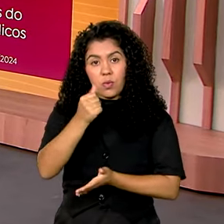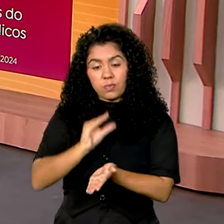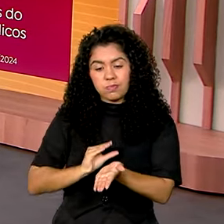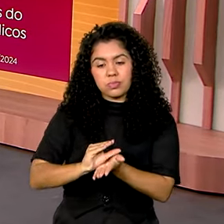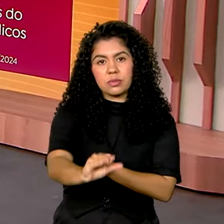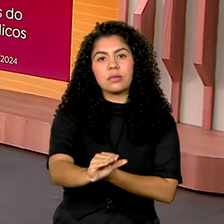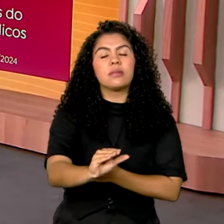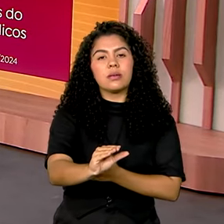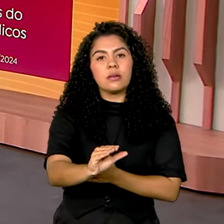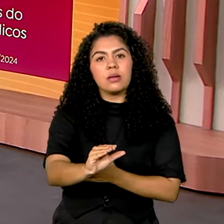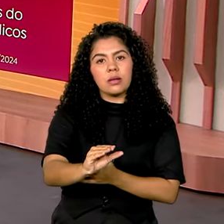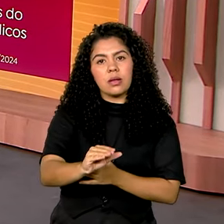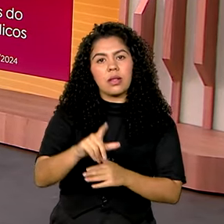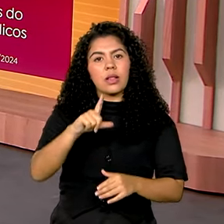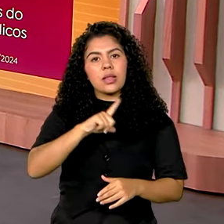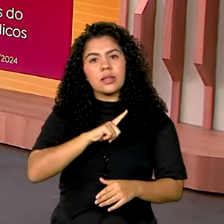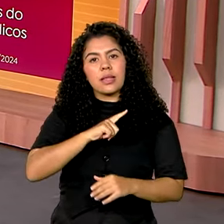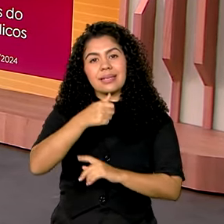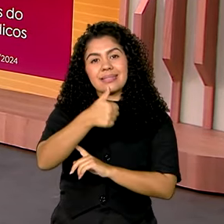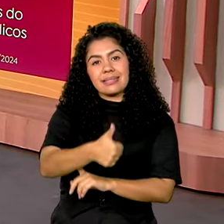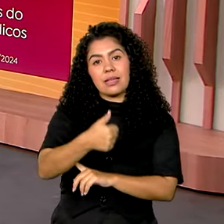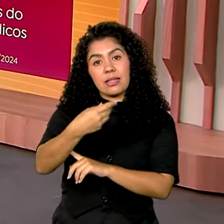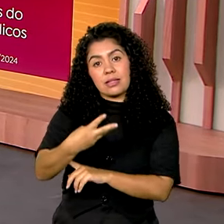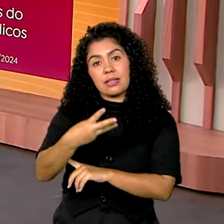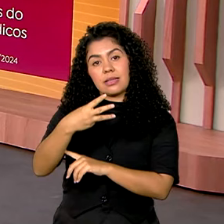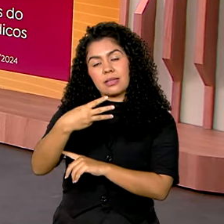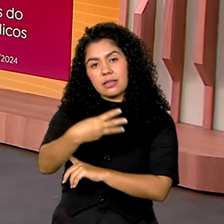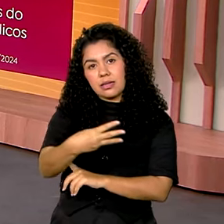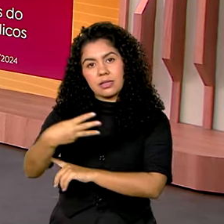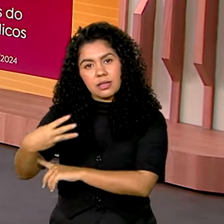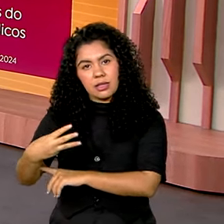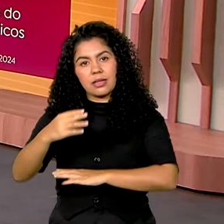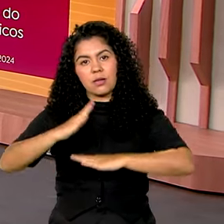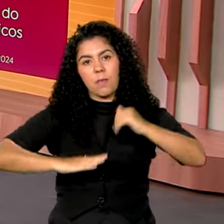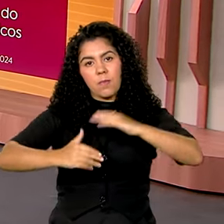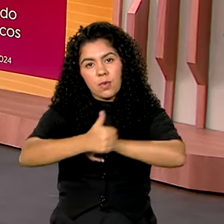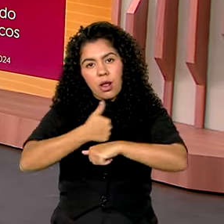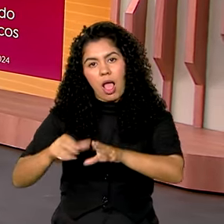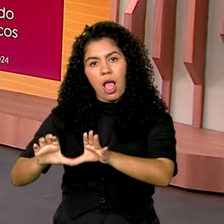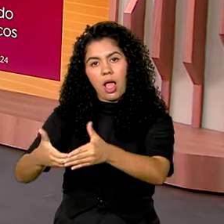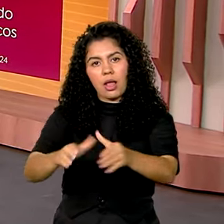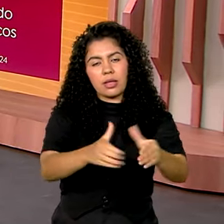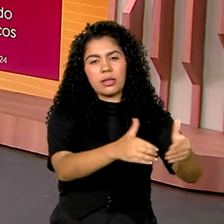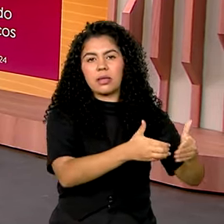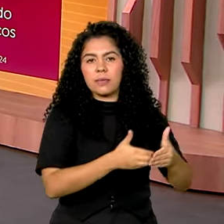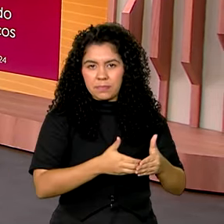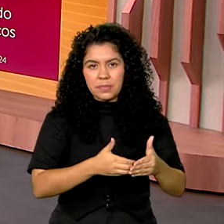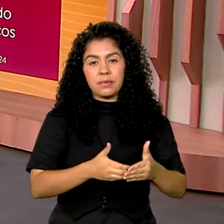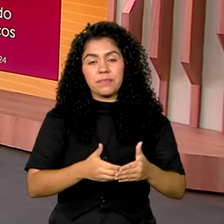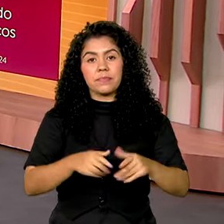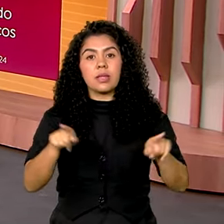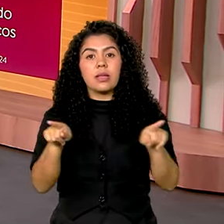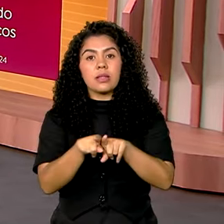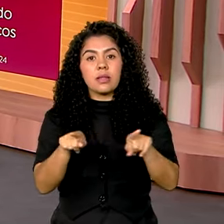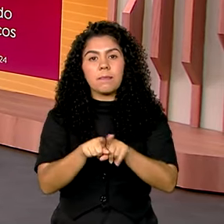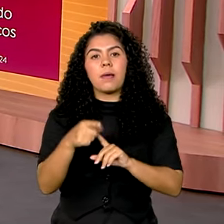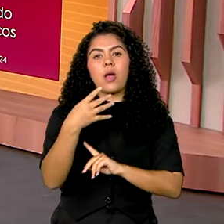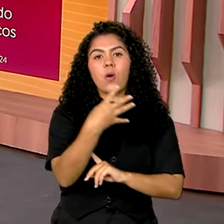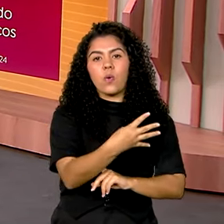unidades básicas e 133 equipes saúde da família. E 44